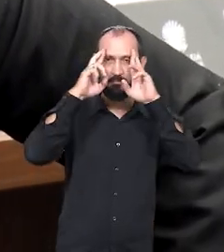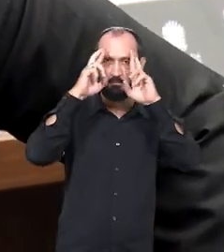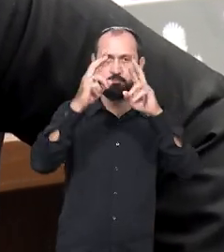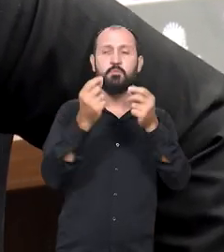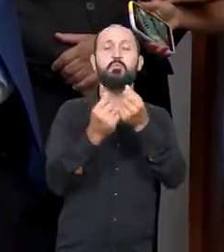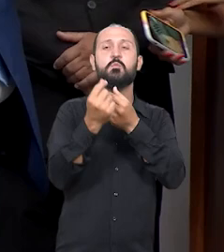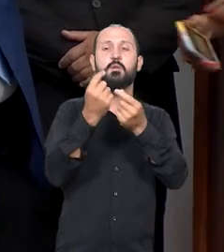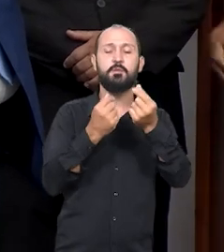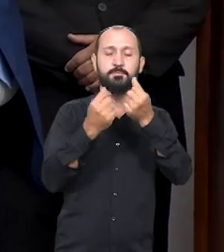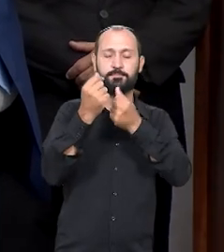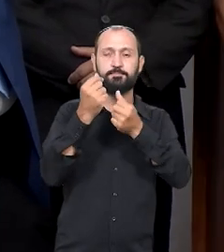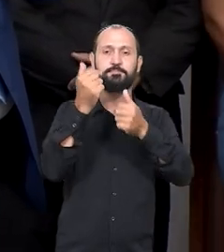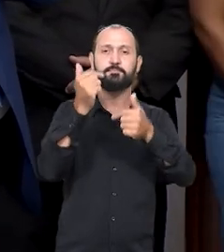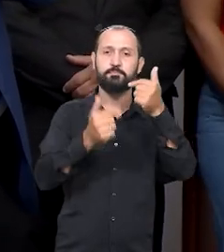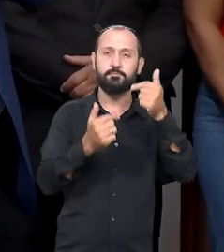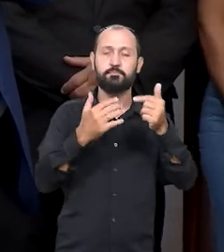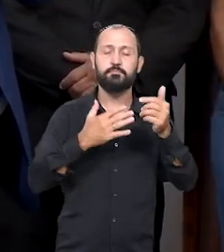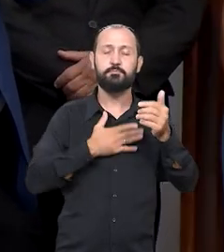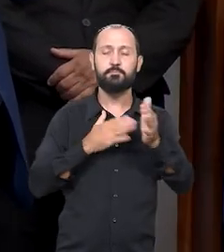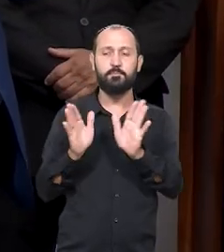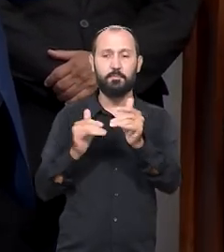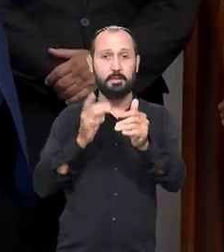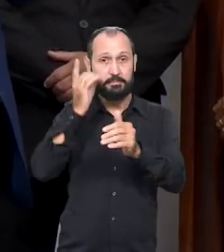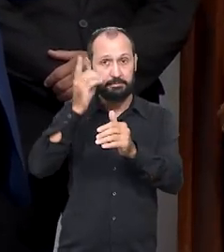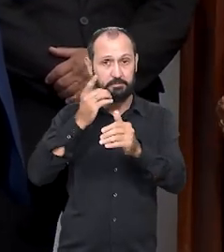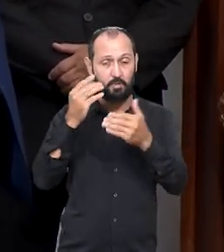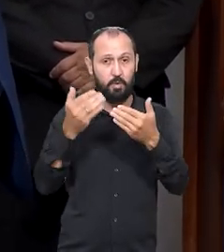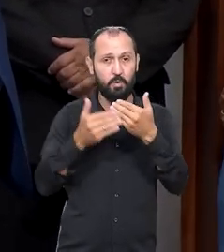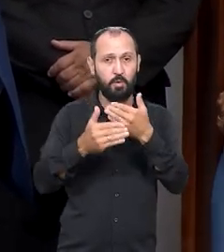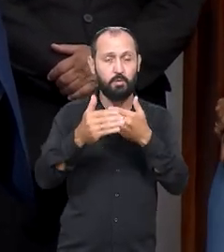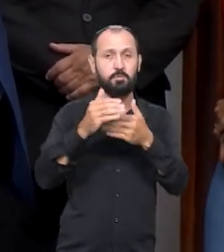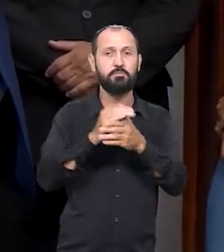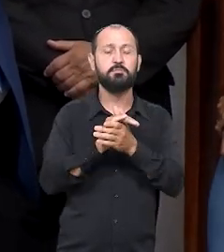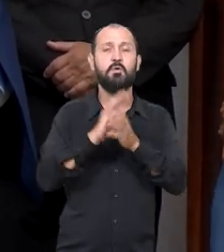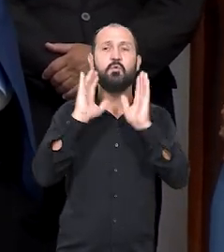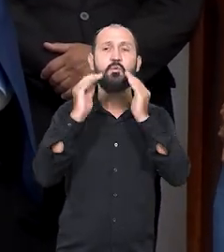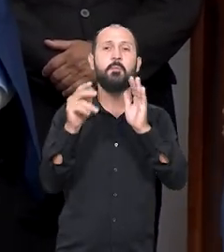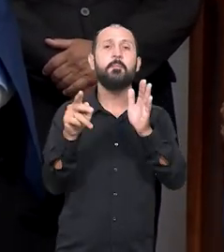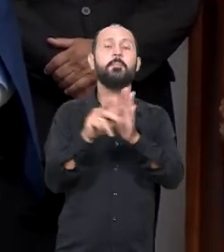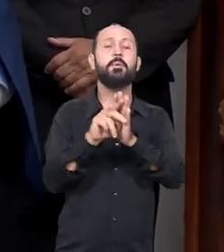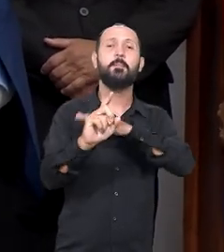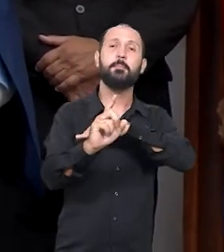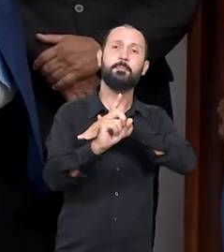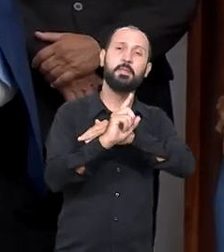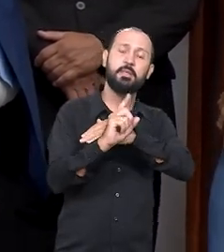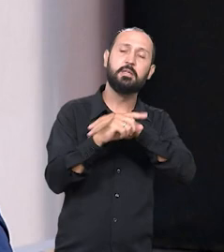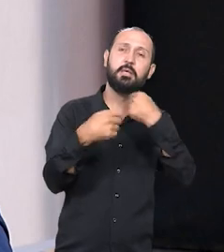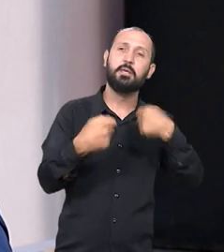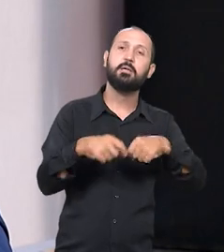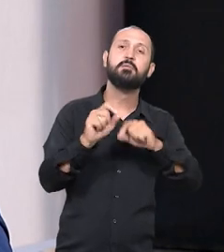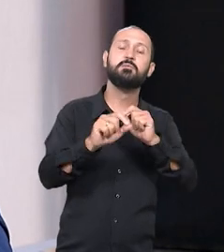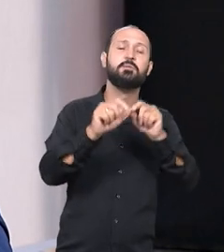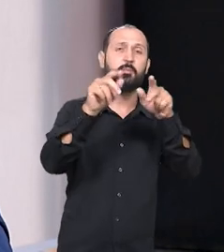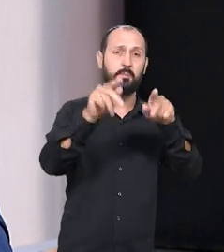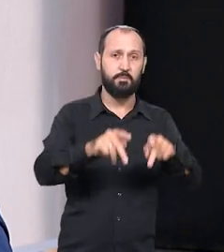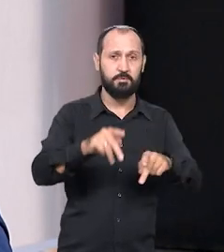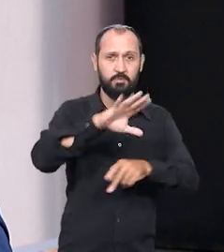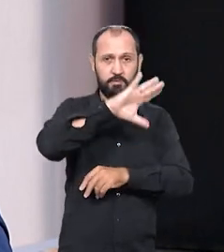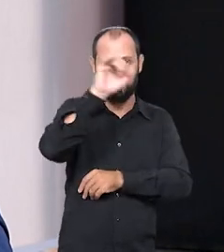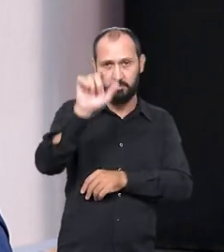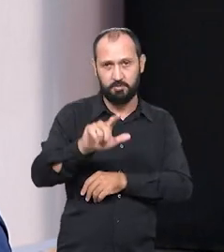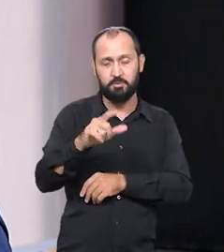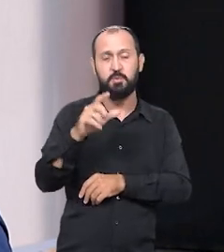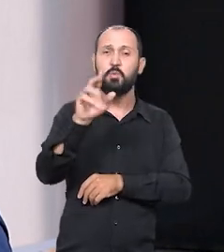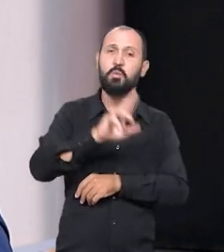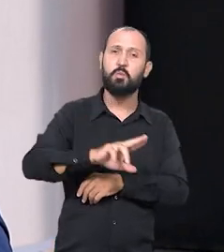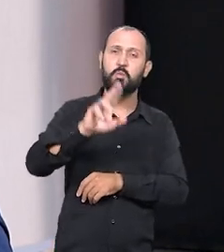público e o meu gabinete hoje ele está totalmente voltado para atender as demandas da população sumatogrossense